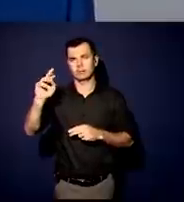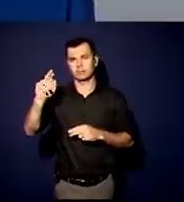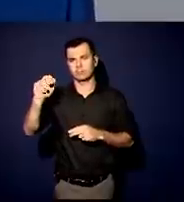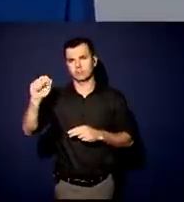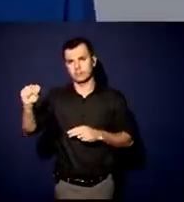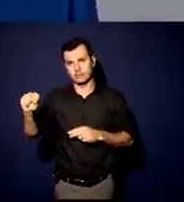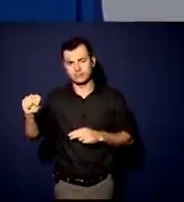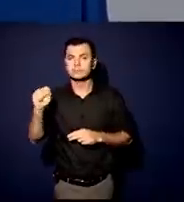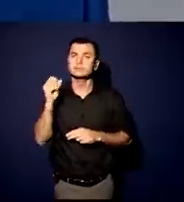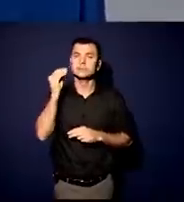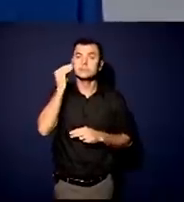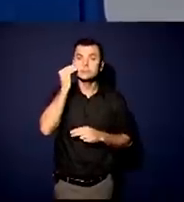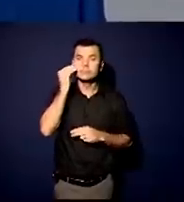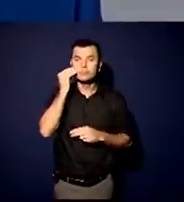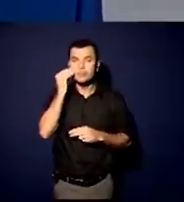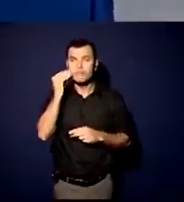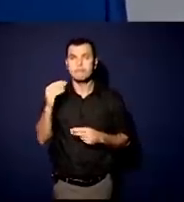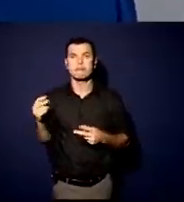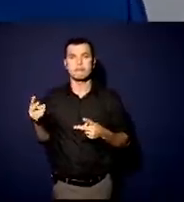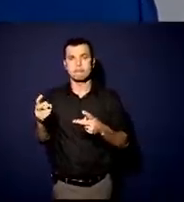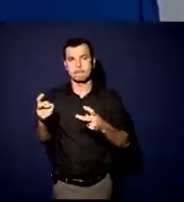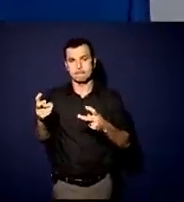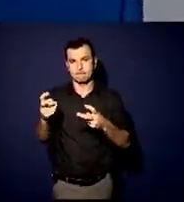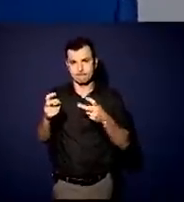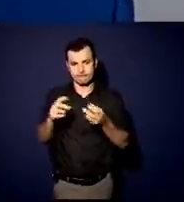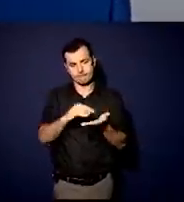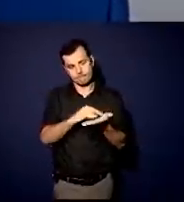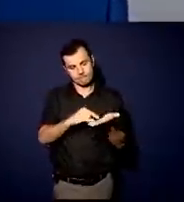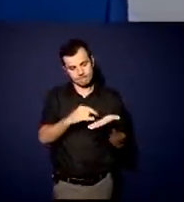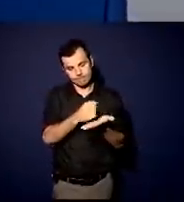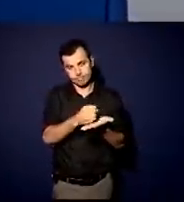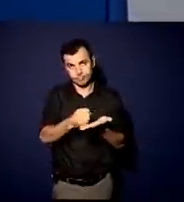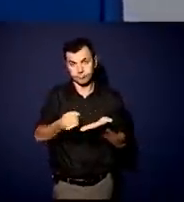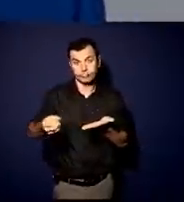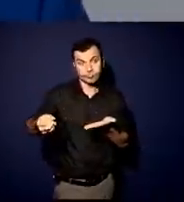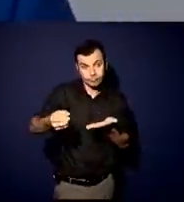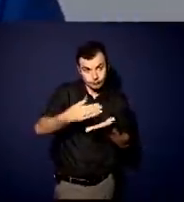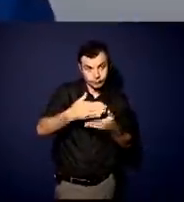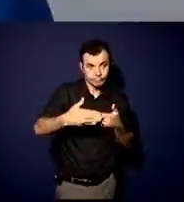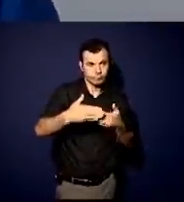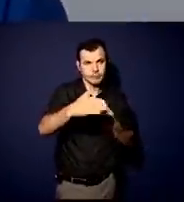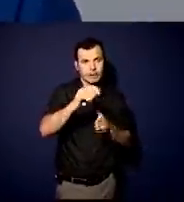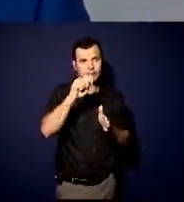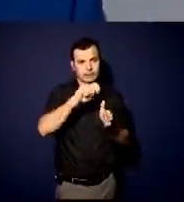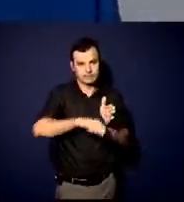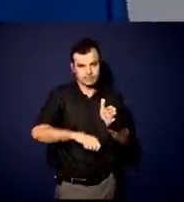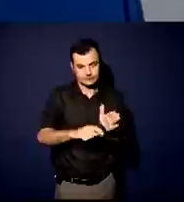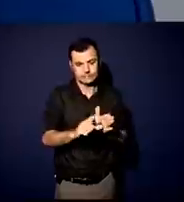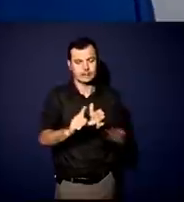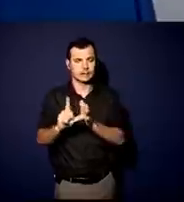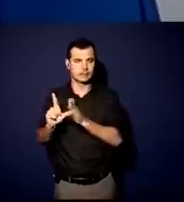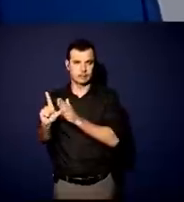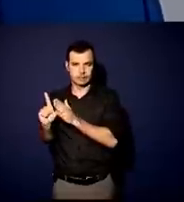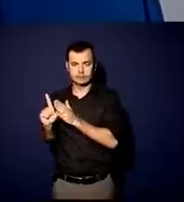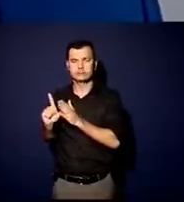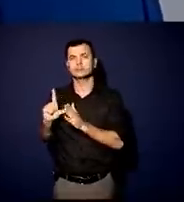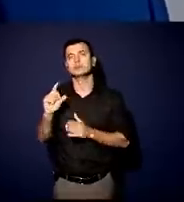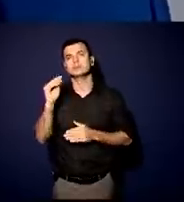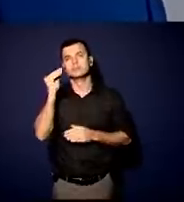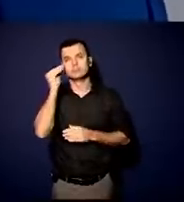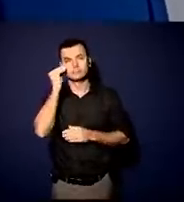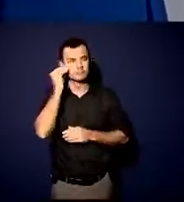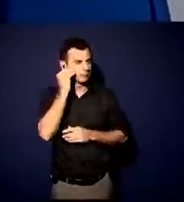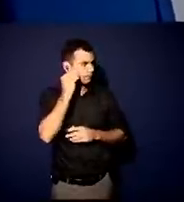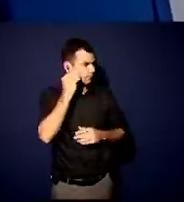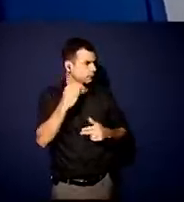capitalização com a renovação antecipada dos contratos de concessão, o gera um grande upside, vai nos permitir a aplicação, por exemplo,